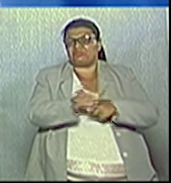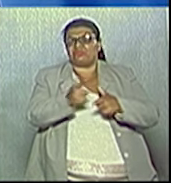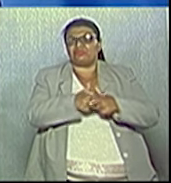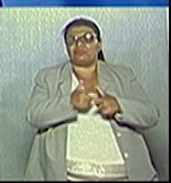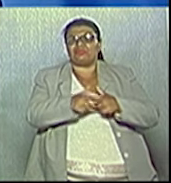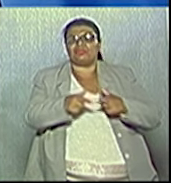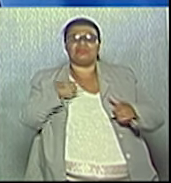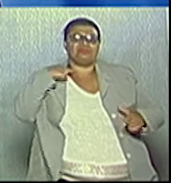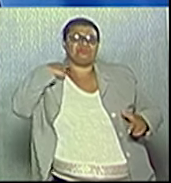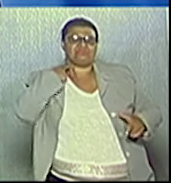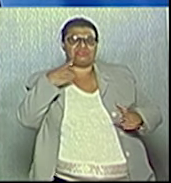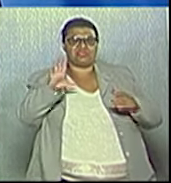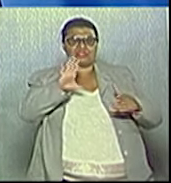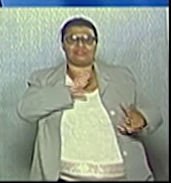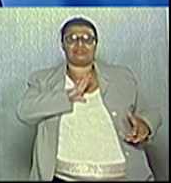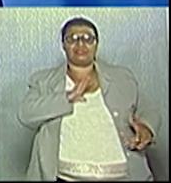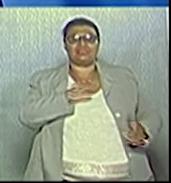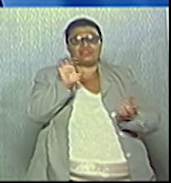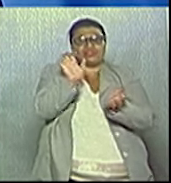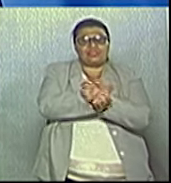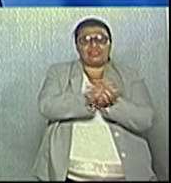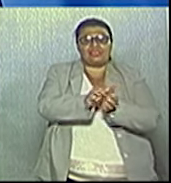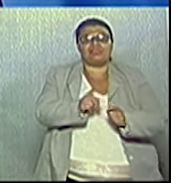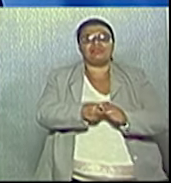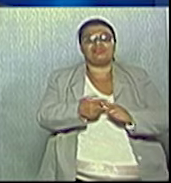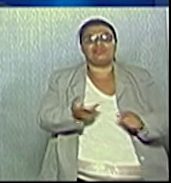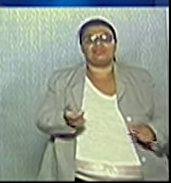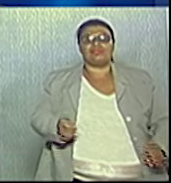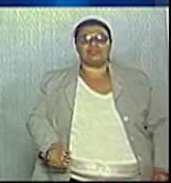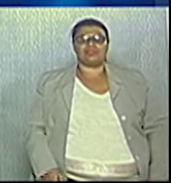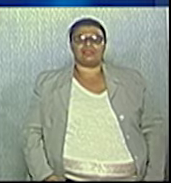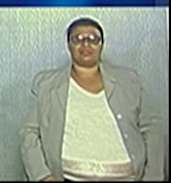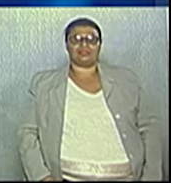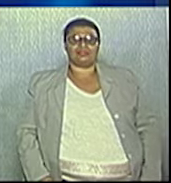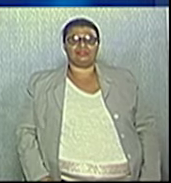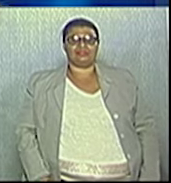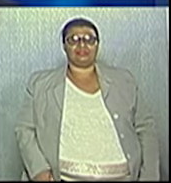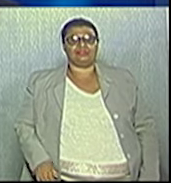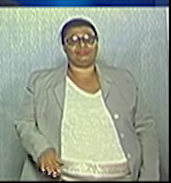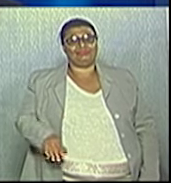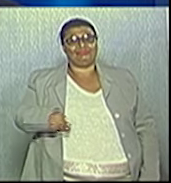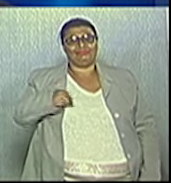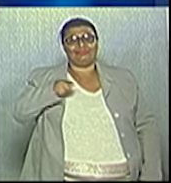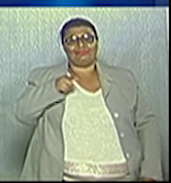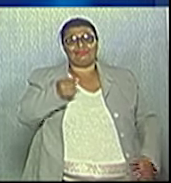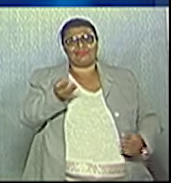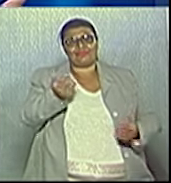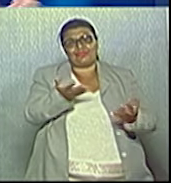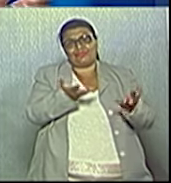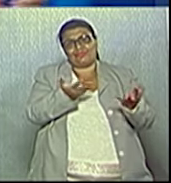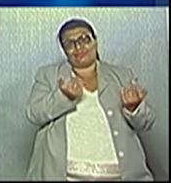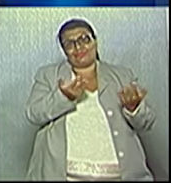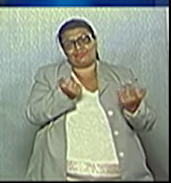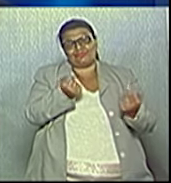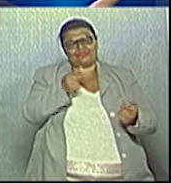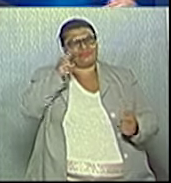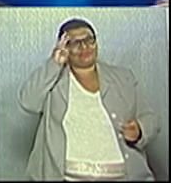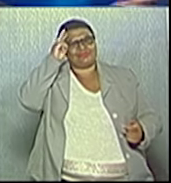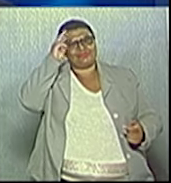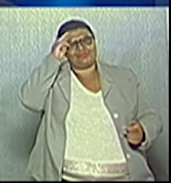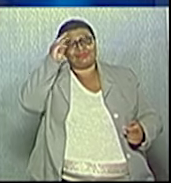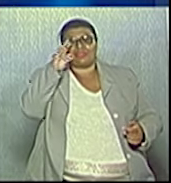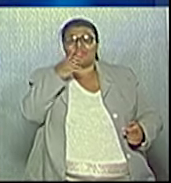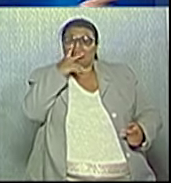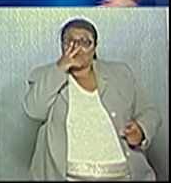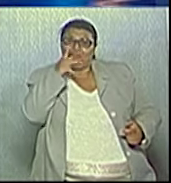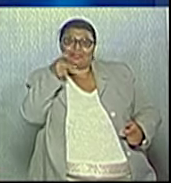Um minuto e meio para a resposta do candidato Isaías Santana. Edinho, você era muito jovem nessa época. Provavelmente você ouviu isso do seu